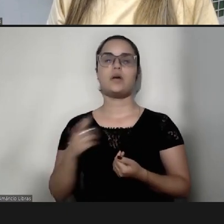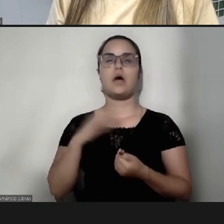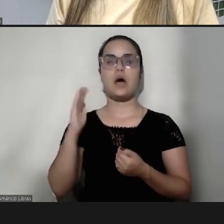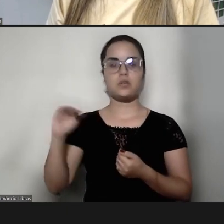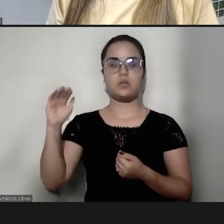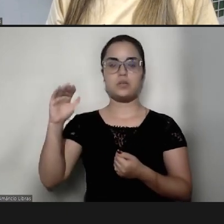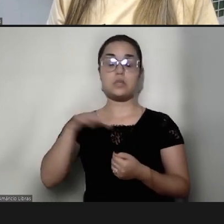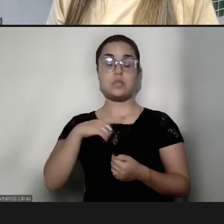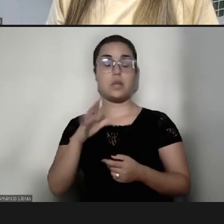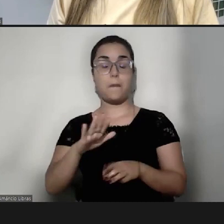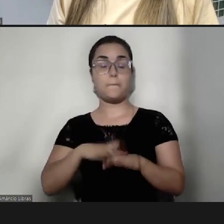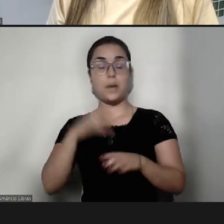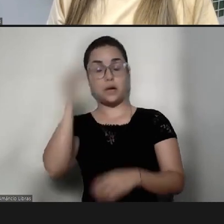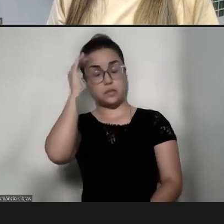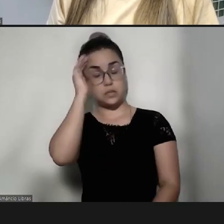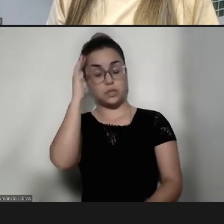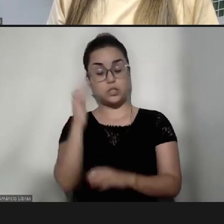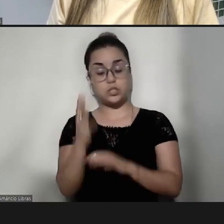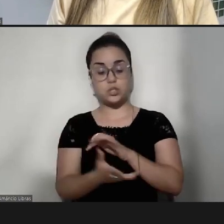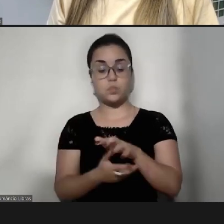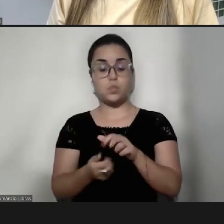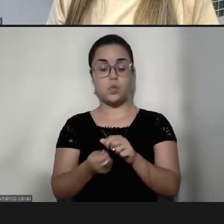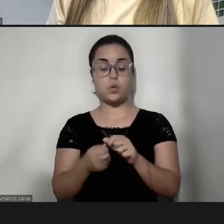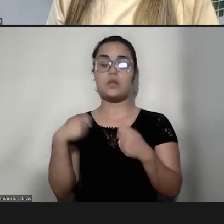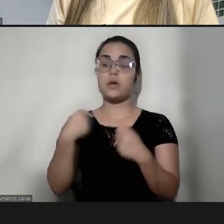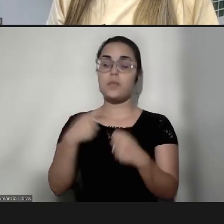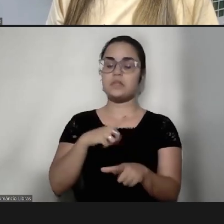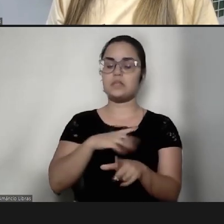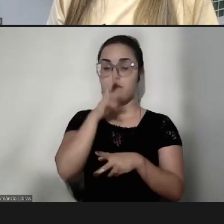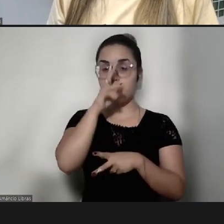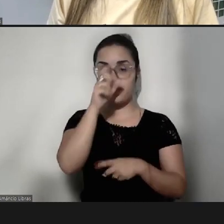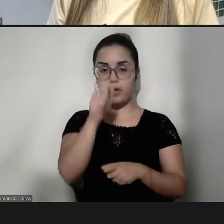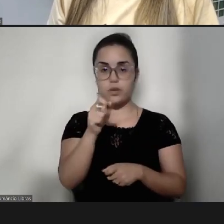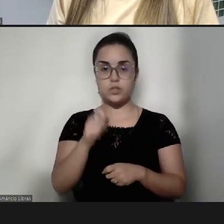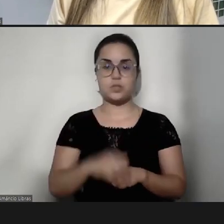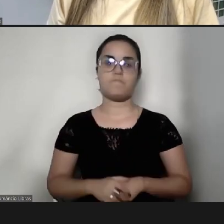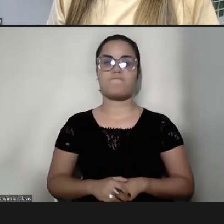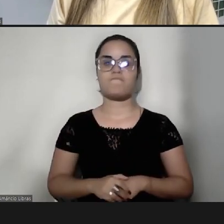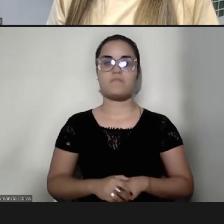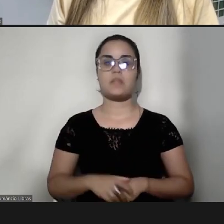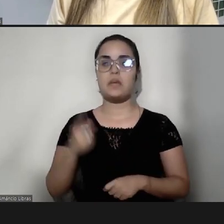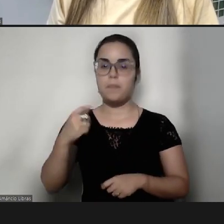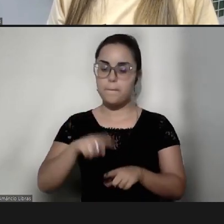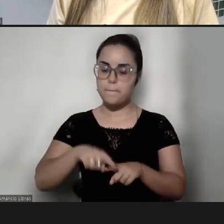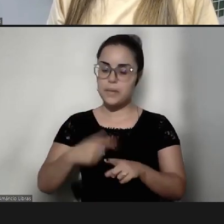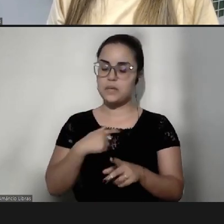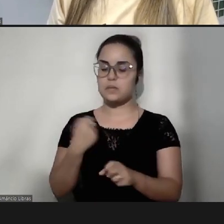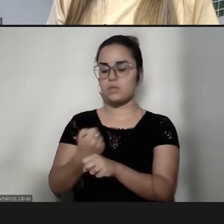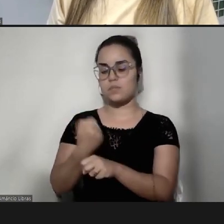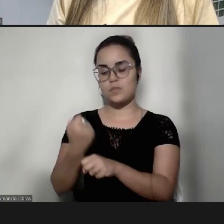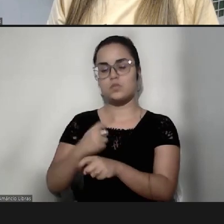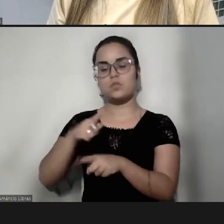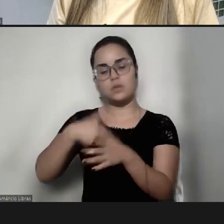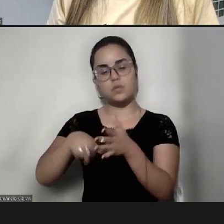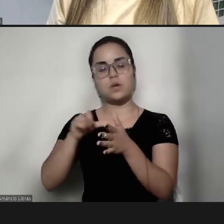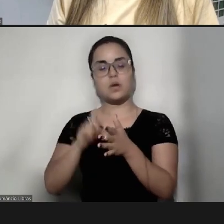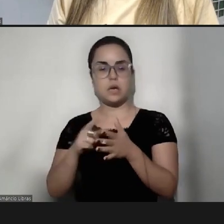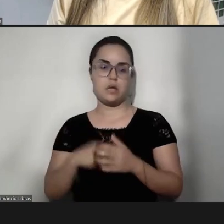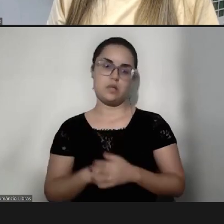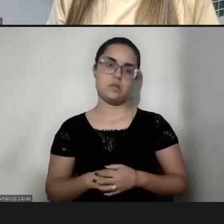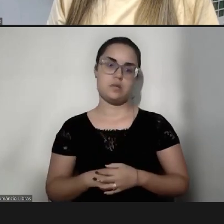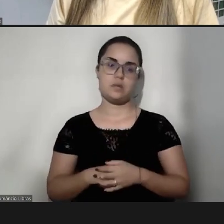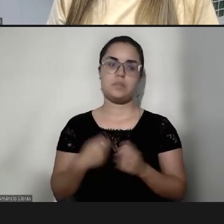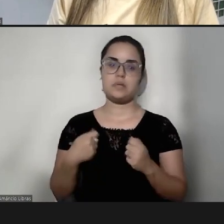consciência, ele precisa estar fortalecido, mas isso tem que ser construído antes, bem antes,